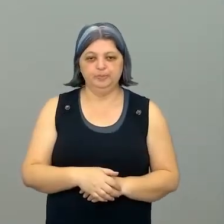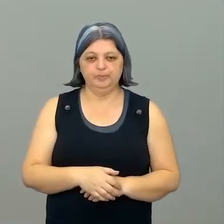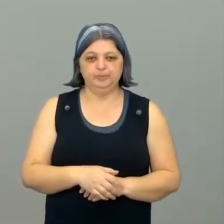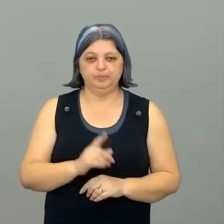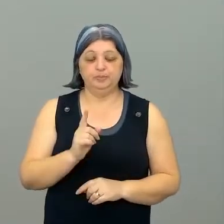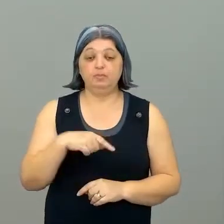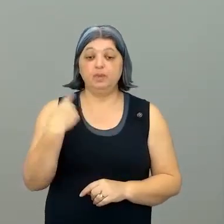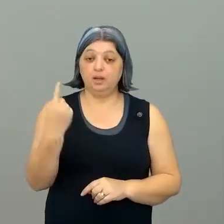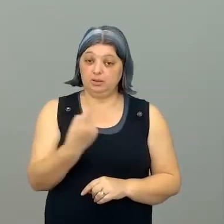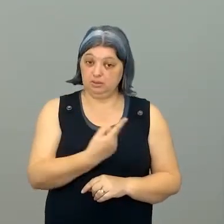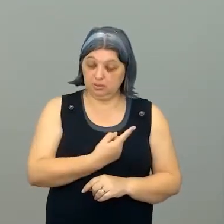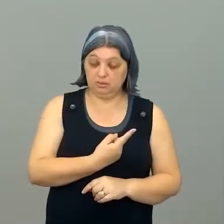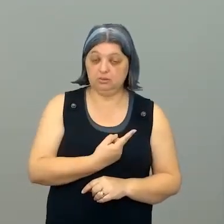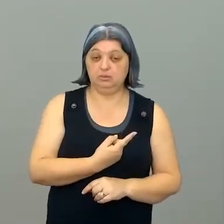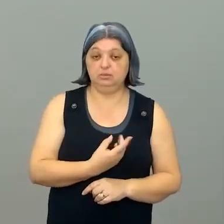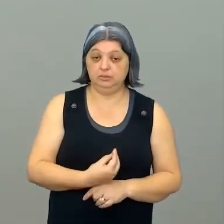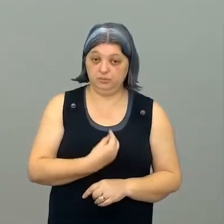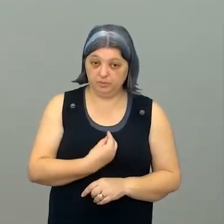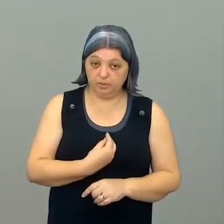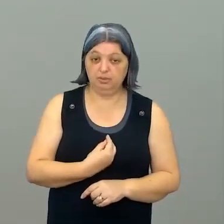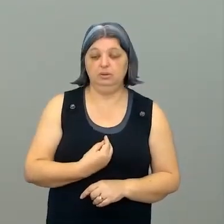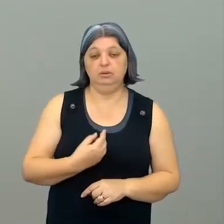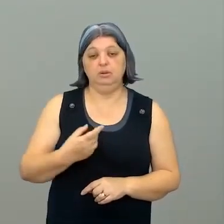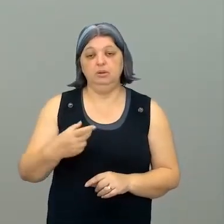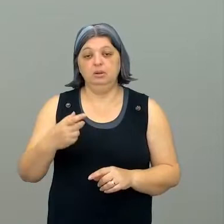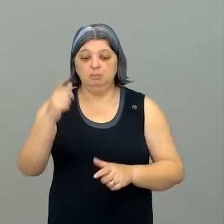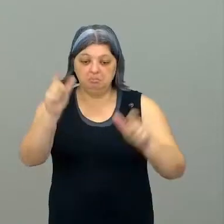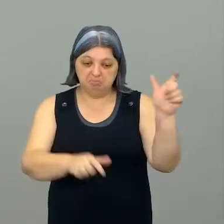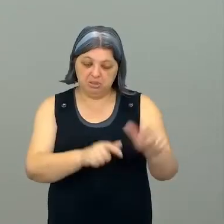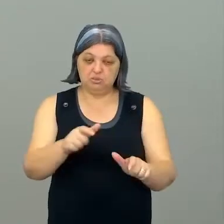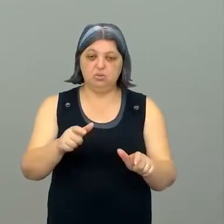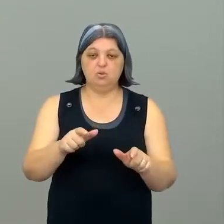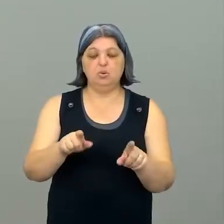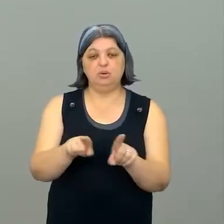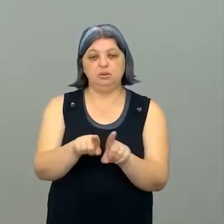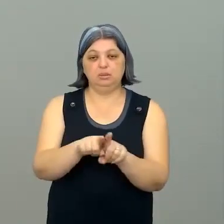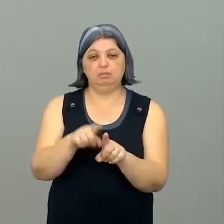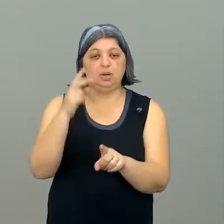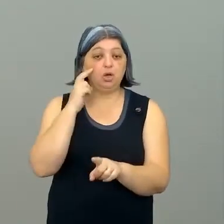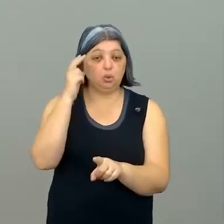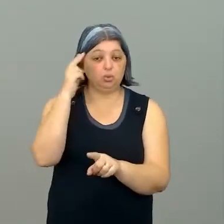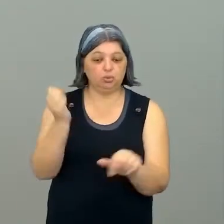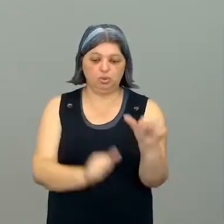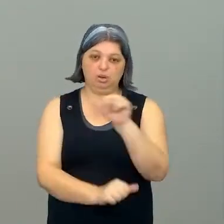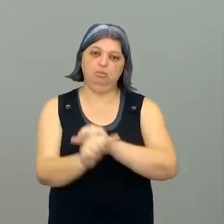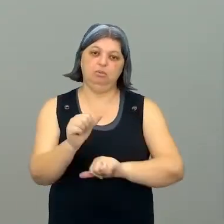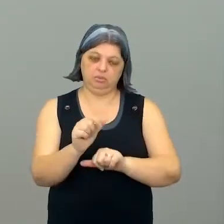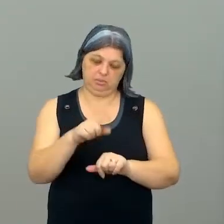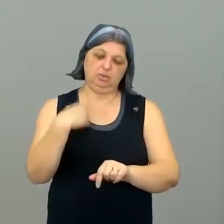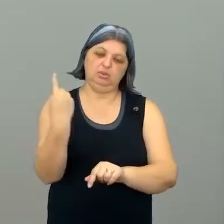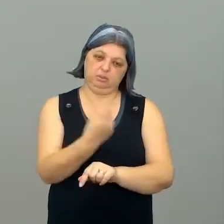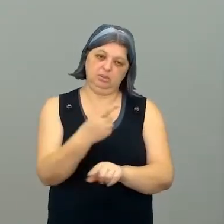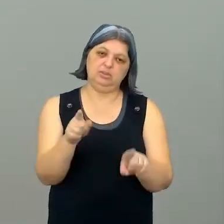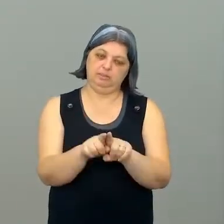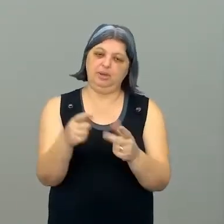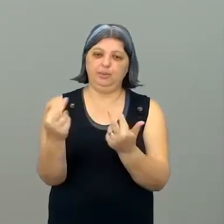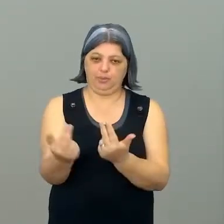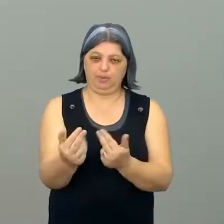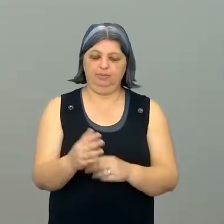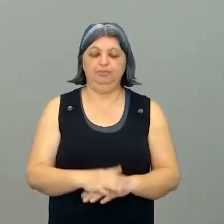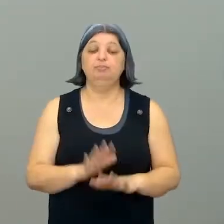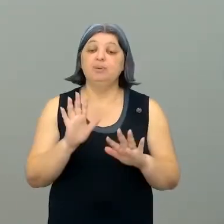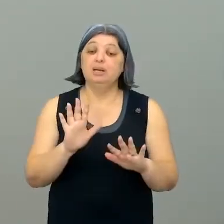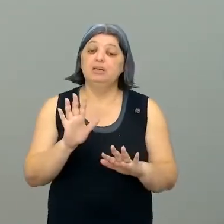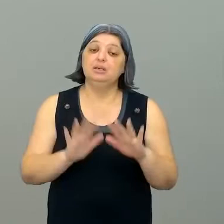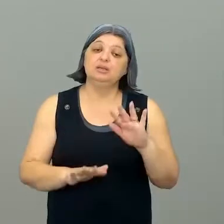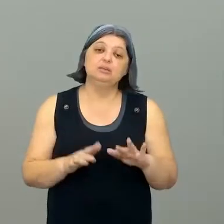nós, enquanto sociedade, mudamos e a cultura muda com a gente. E a gente também viu que nem sempre essas mudanças